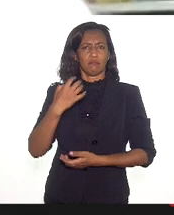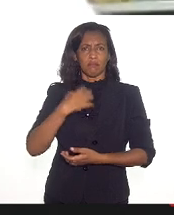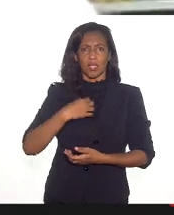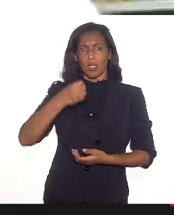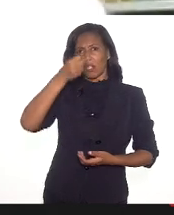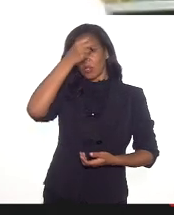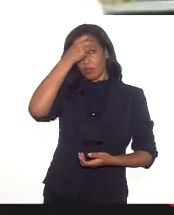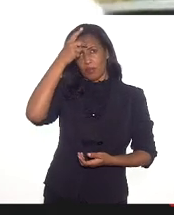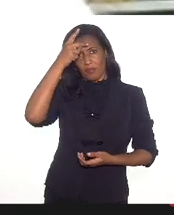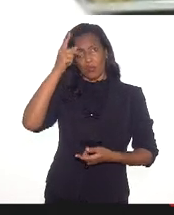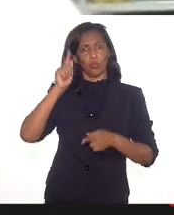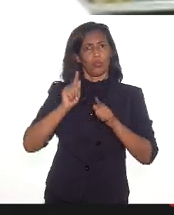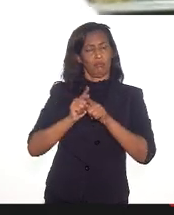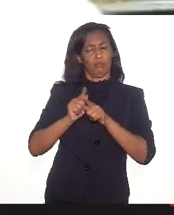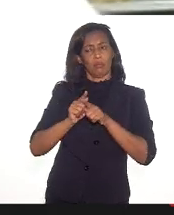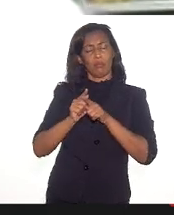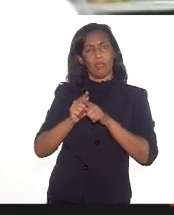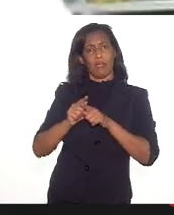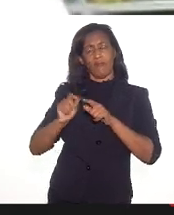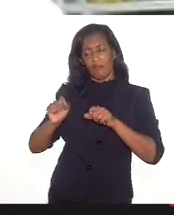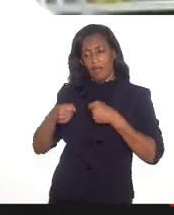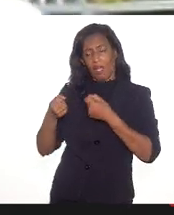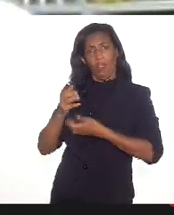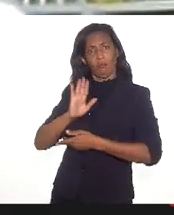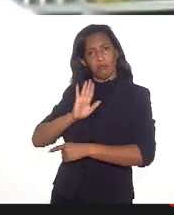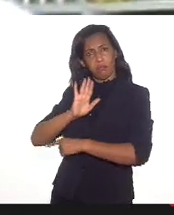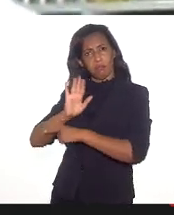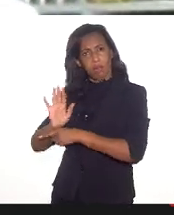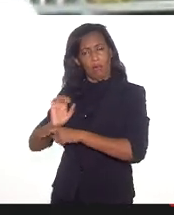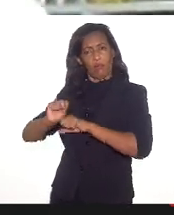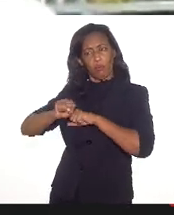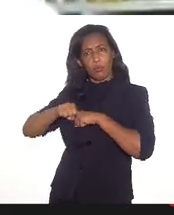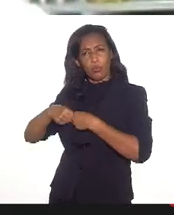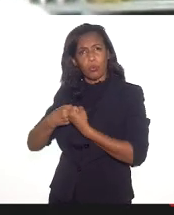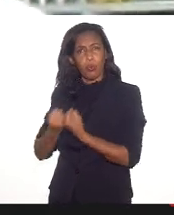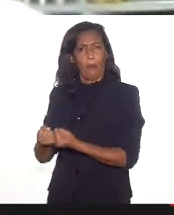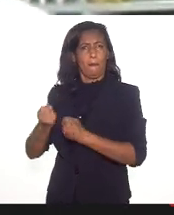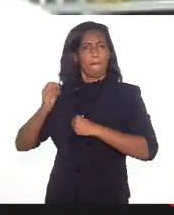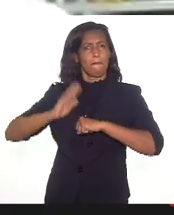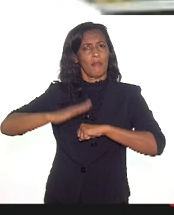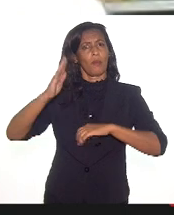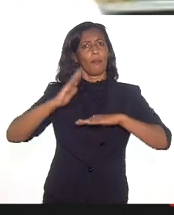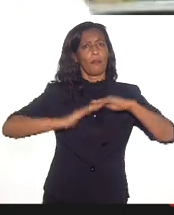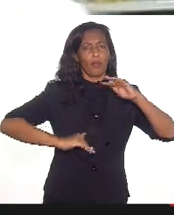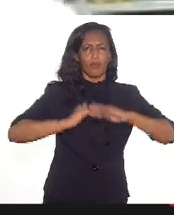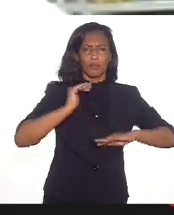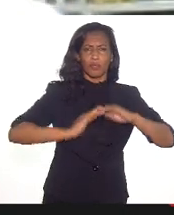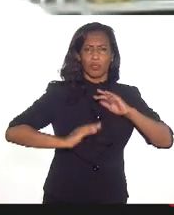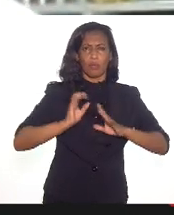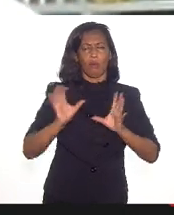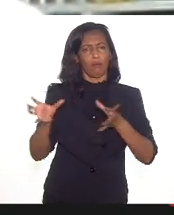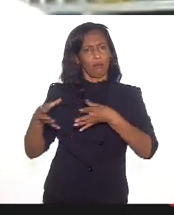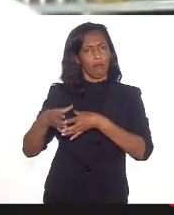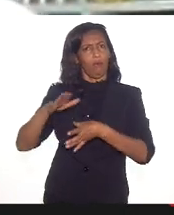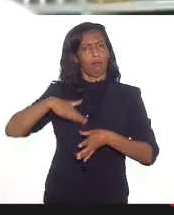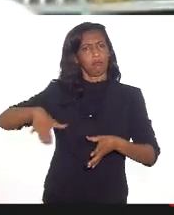atuar de forma mais precisa, mais profissional nesse campo.